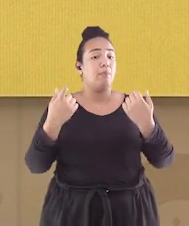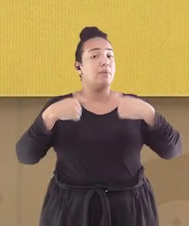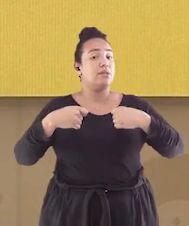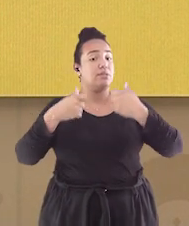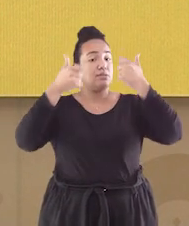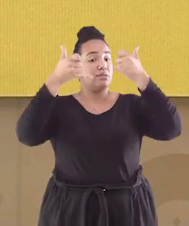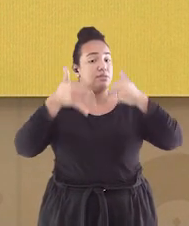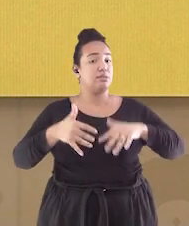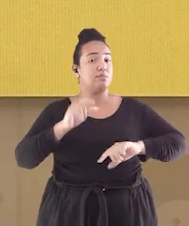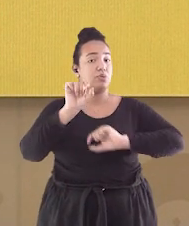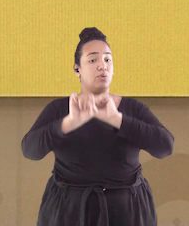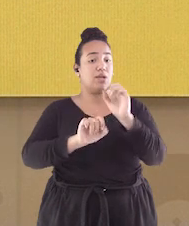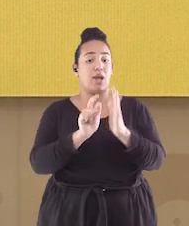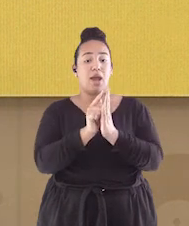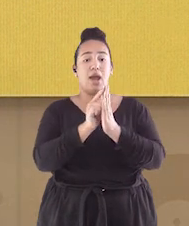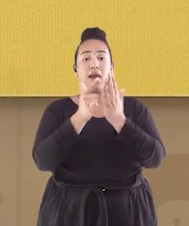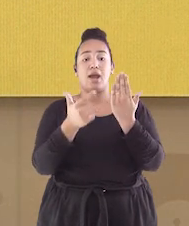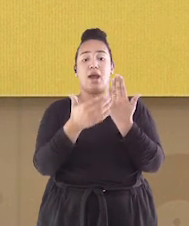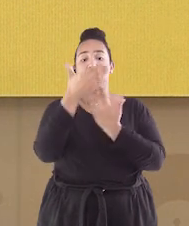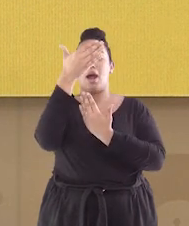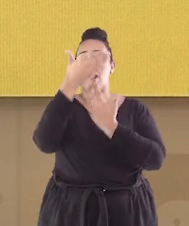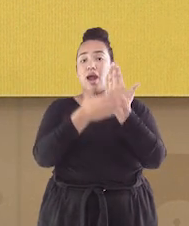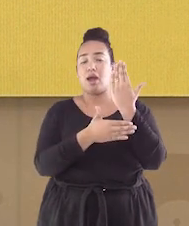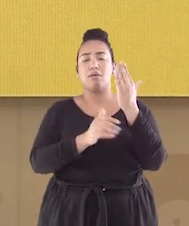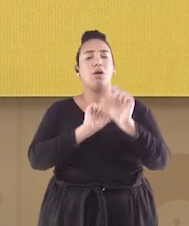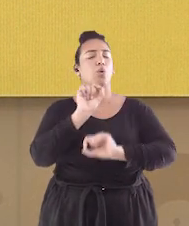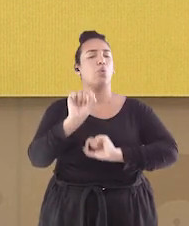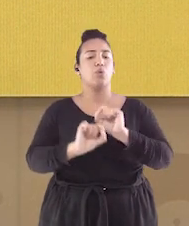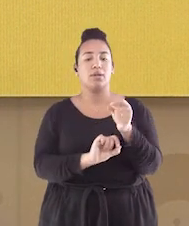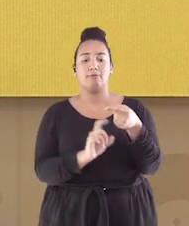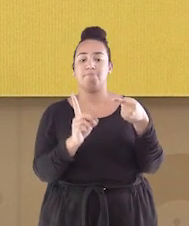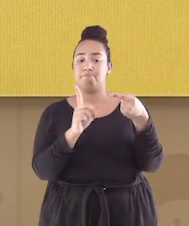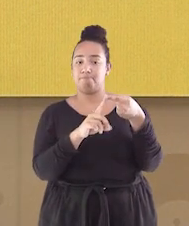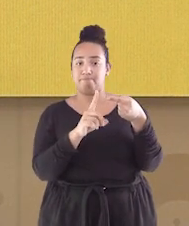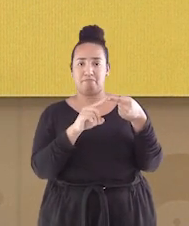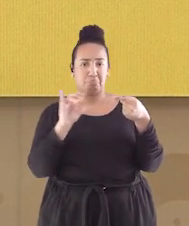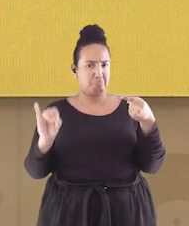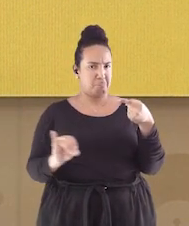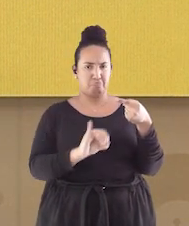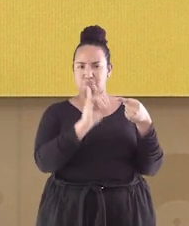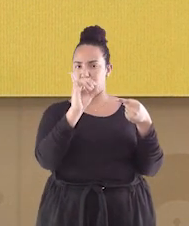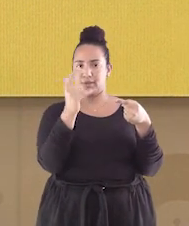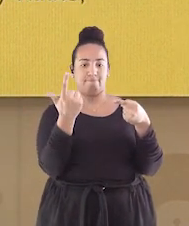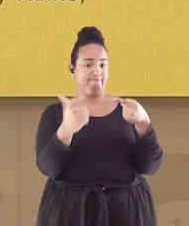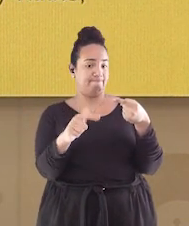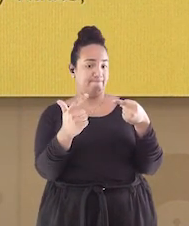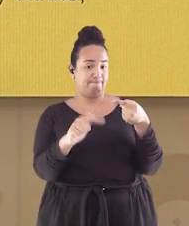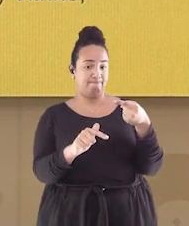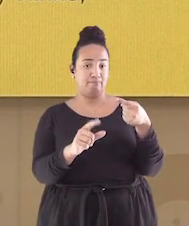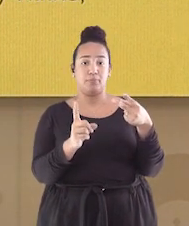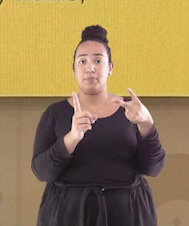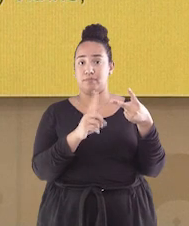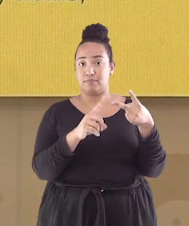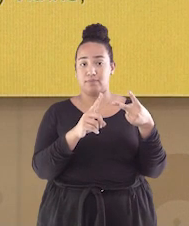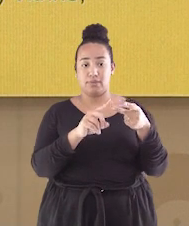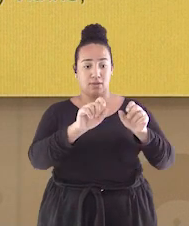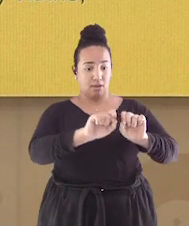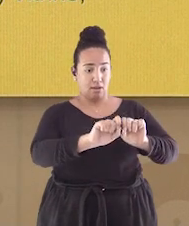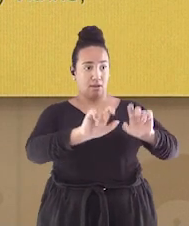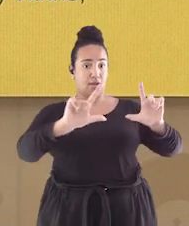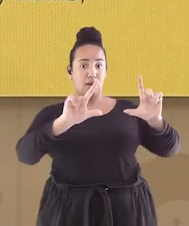a capa do jornal é a sua. Letra A, parte menos importante. Letra B,